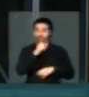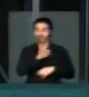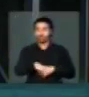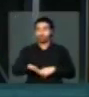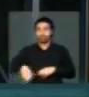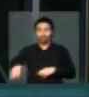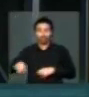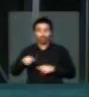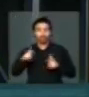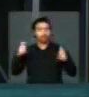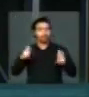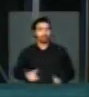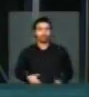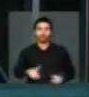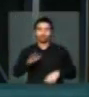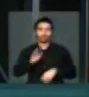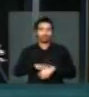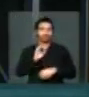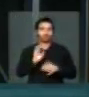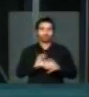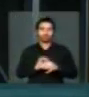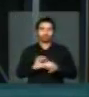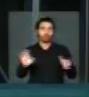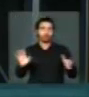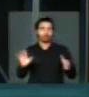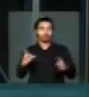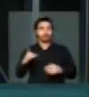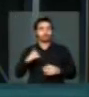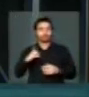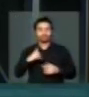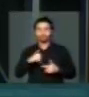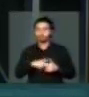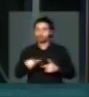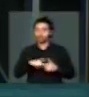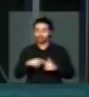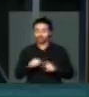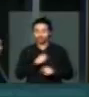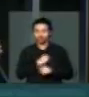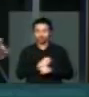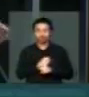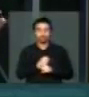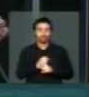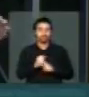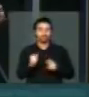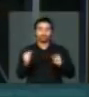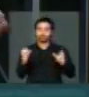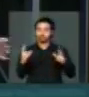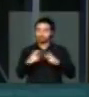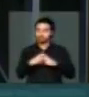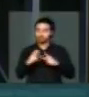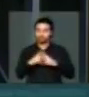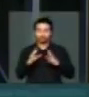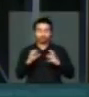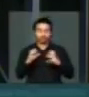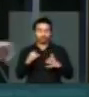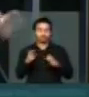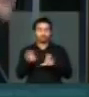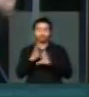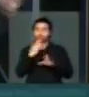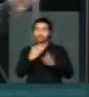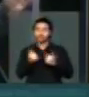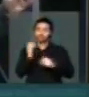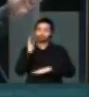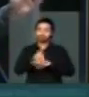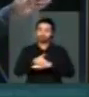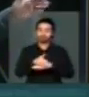mais democrático que existe, ela gera tensão social, conflito e pedidos reiterados de repressão. Até